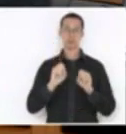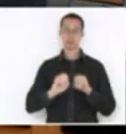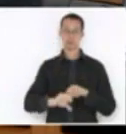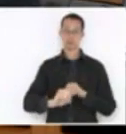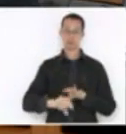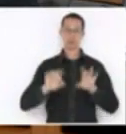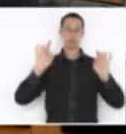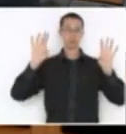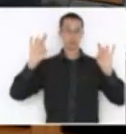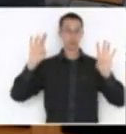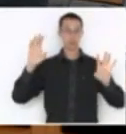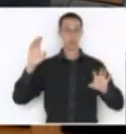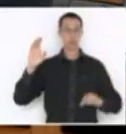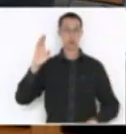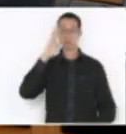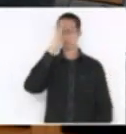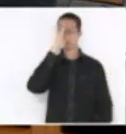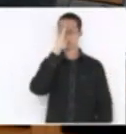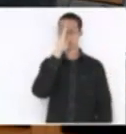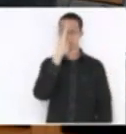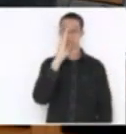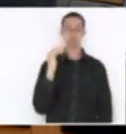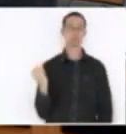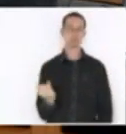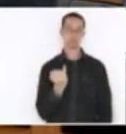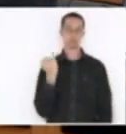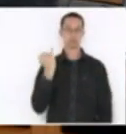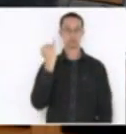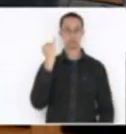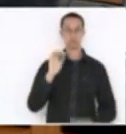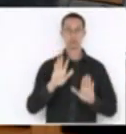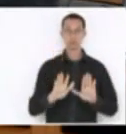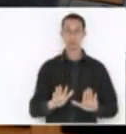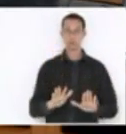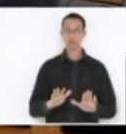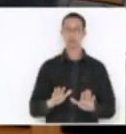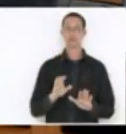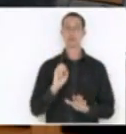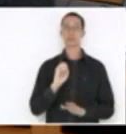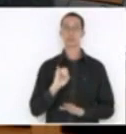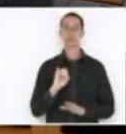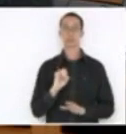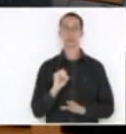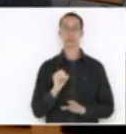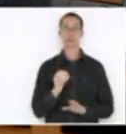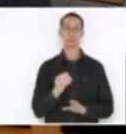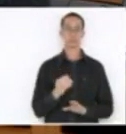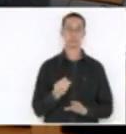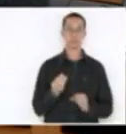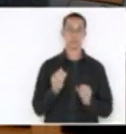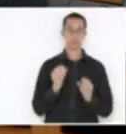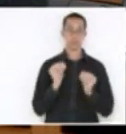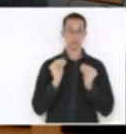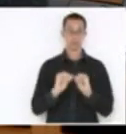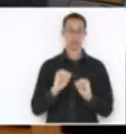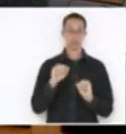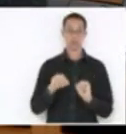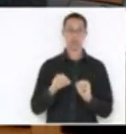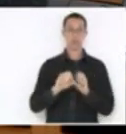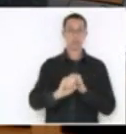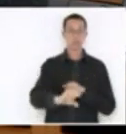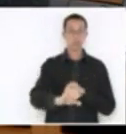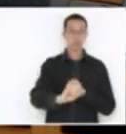Mas, quando a gente deixa educação, está contemplado a educação